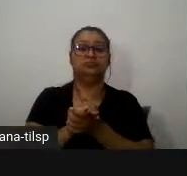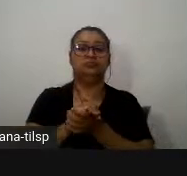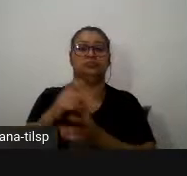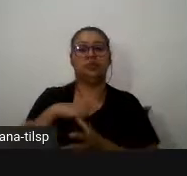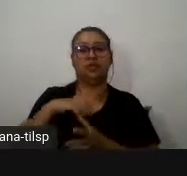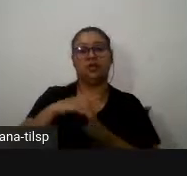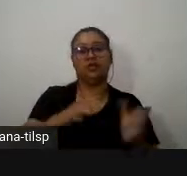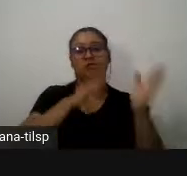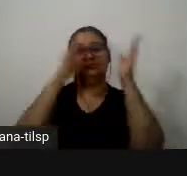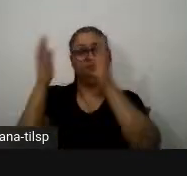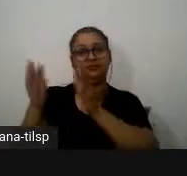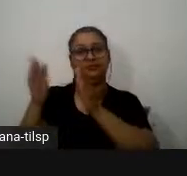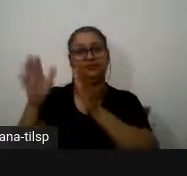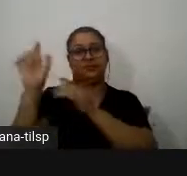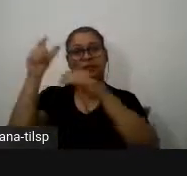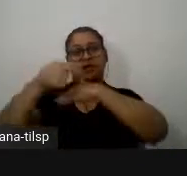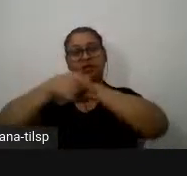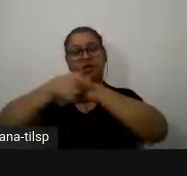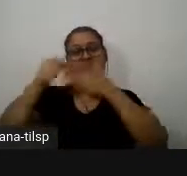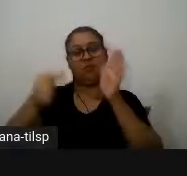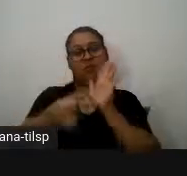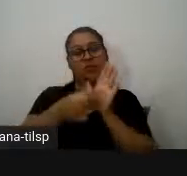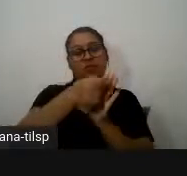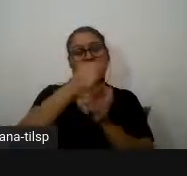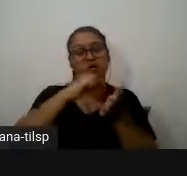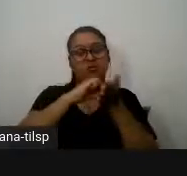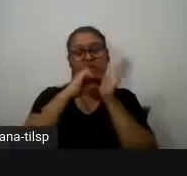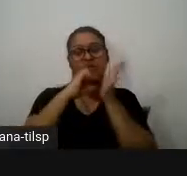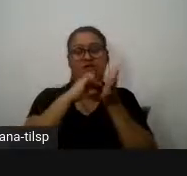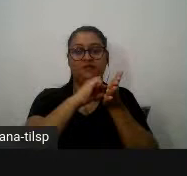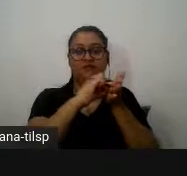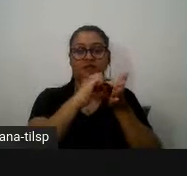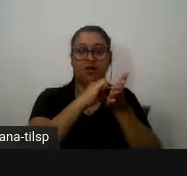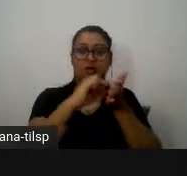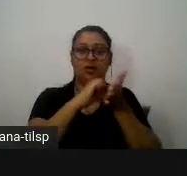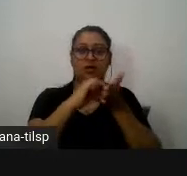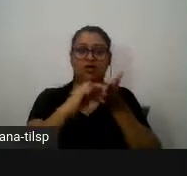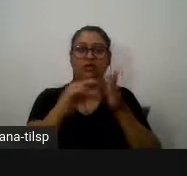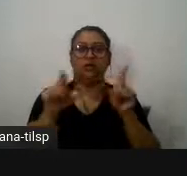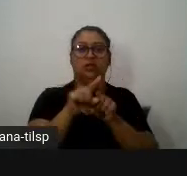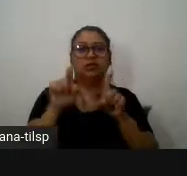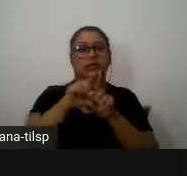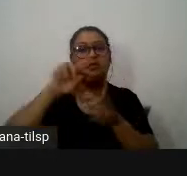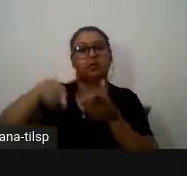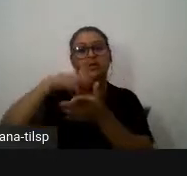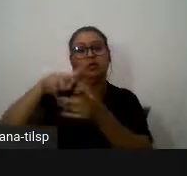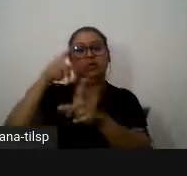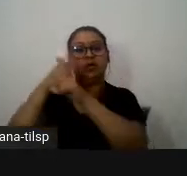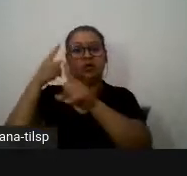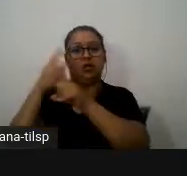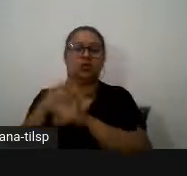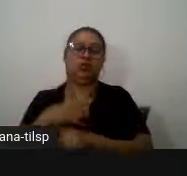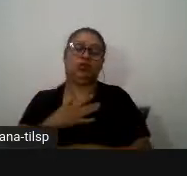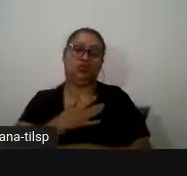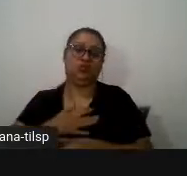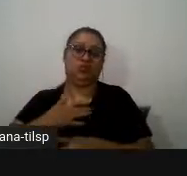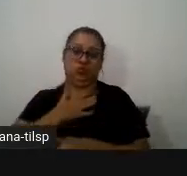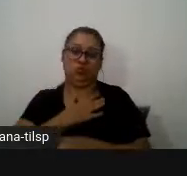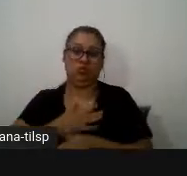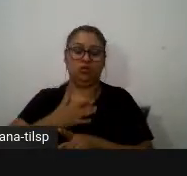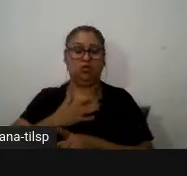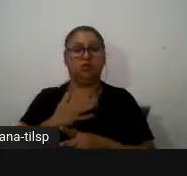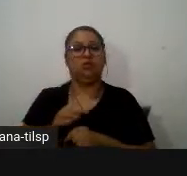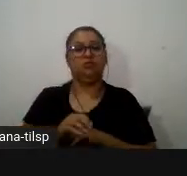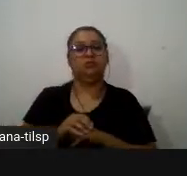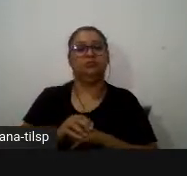uma frase que é Aranha Pavão exibe os belos espaços de dança em busca de um encontro amoroso aqui de certa forma funciona